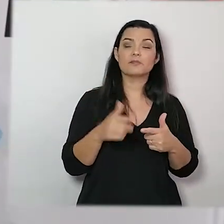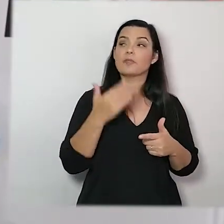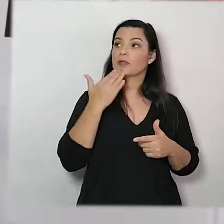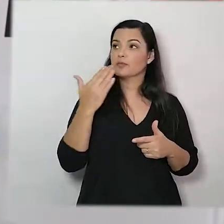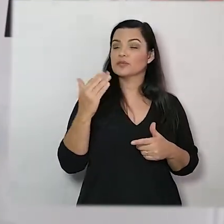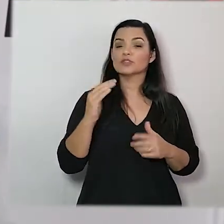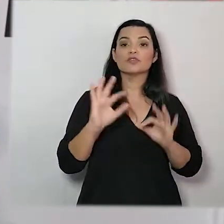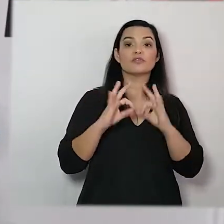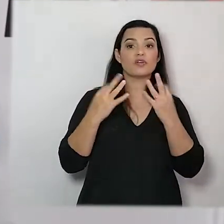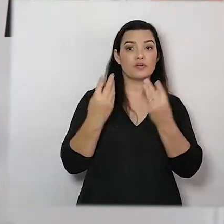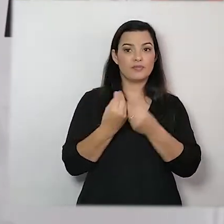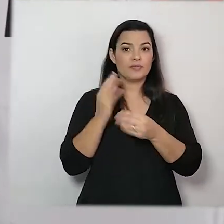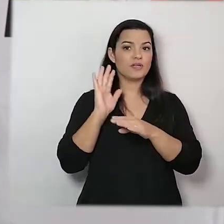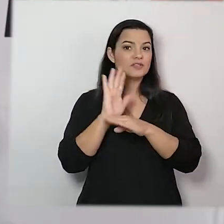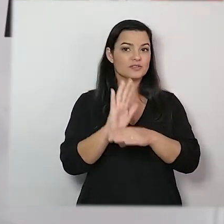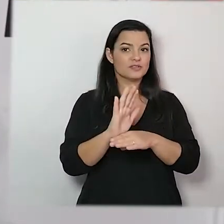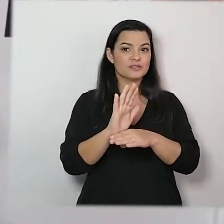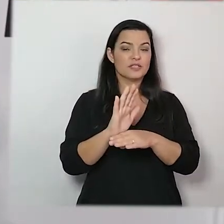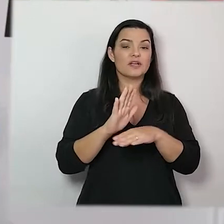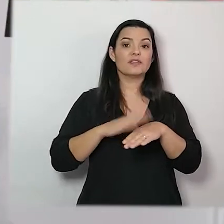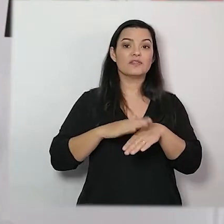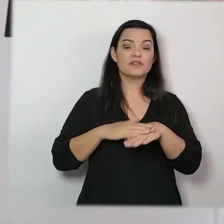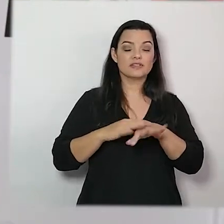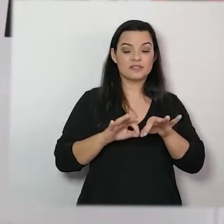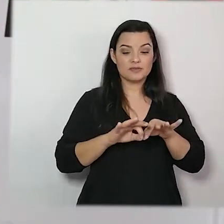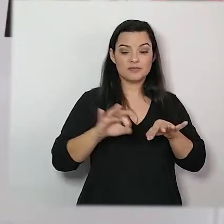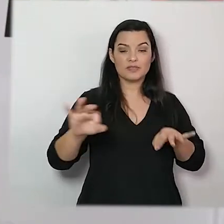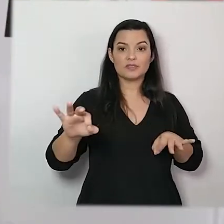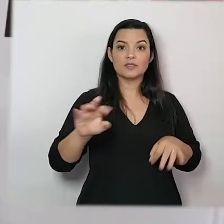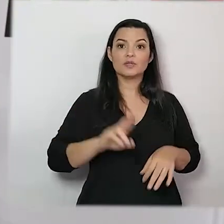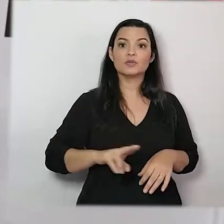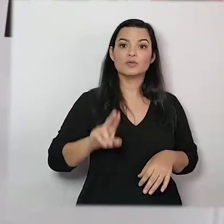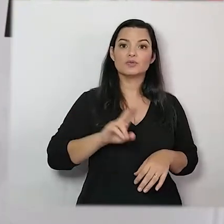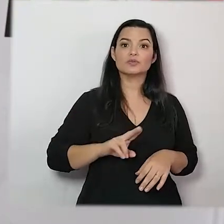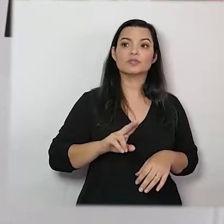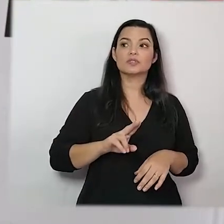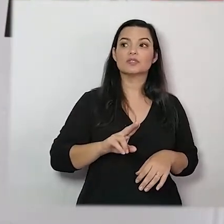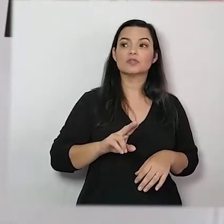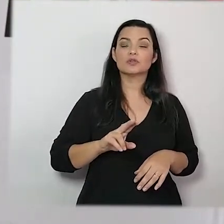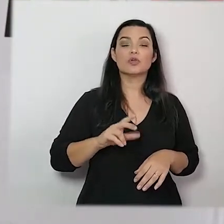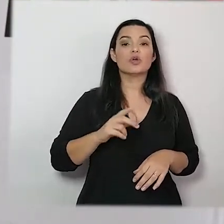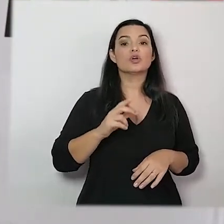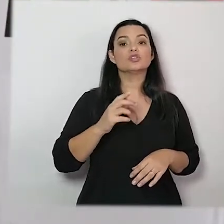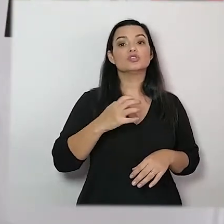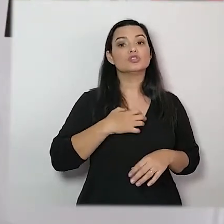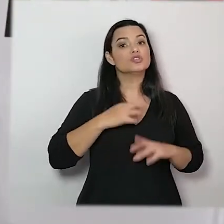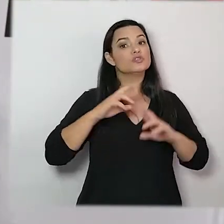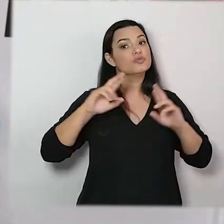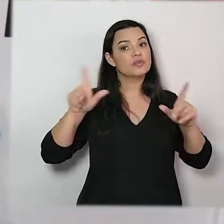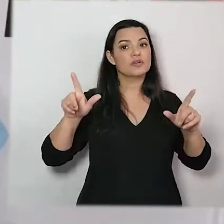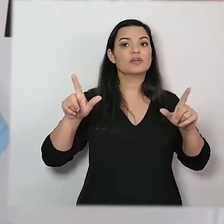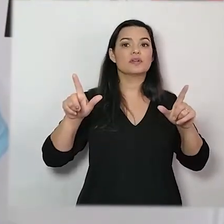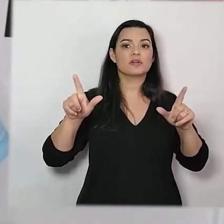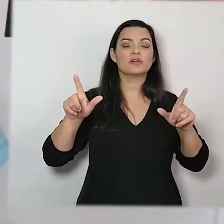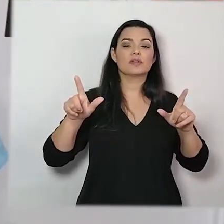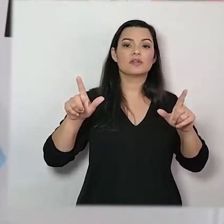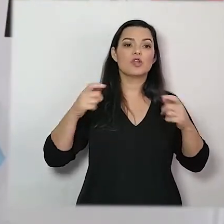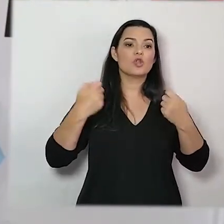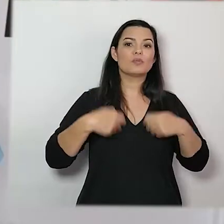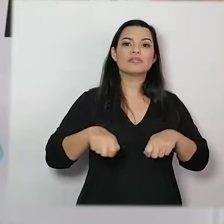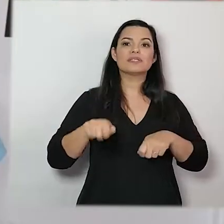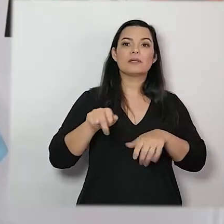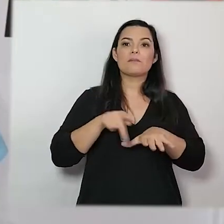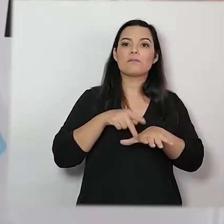as famílias ajudarem a fazer essa medição utilizando outra referência, não precisa ser os